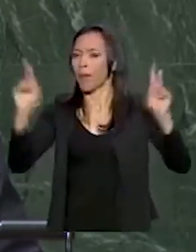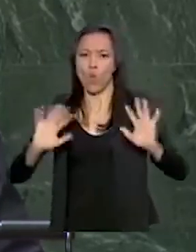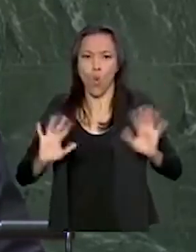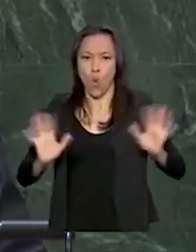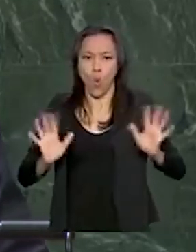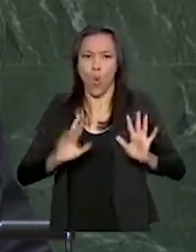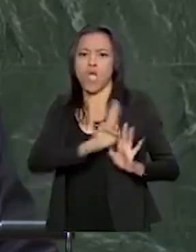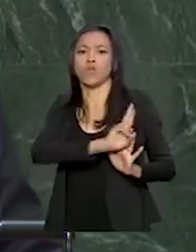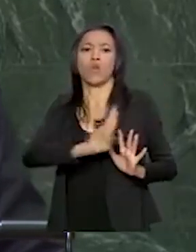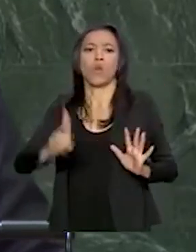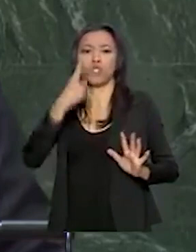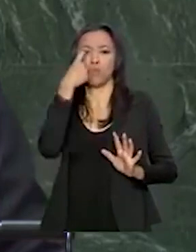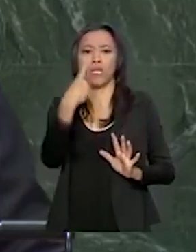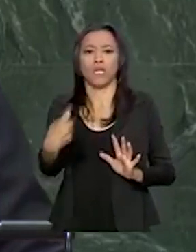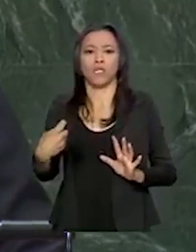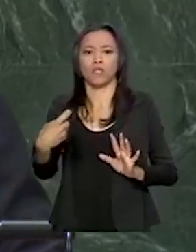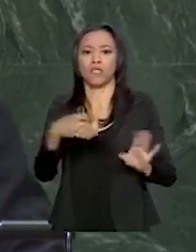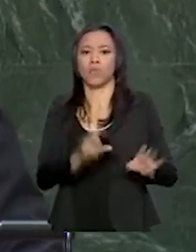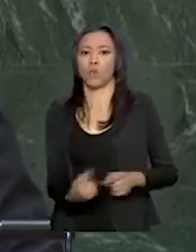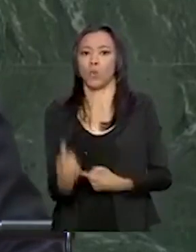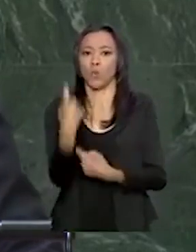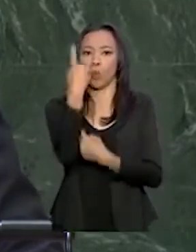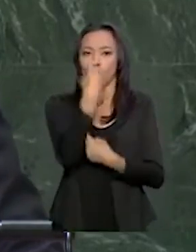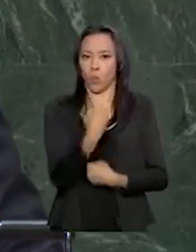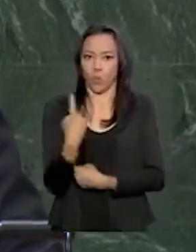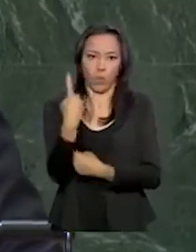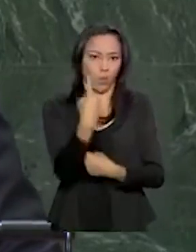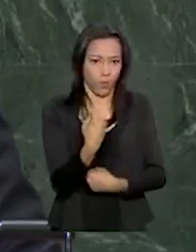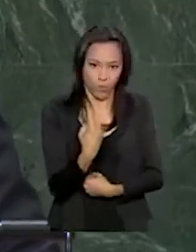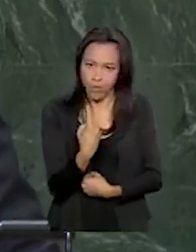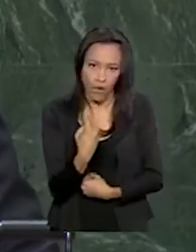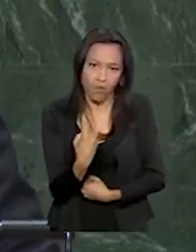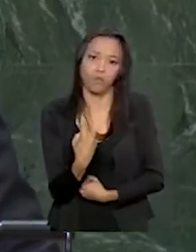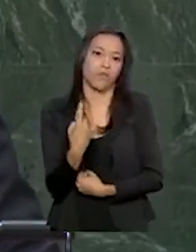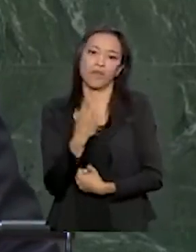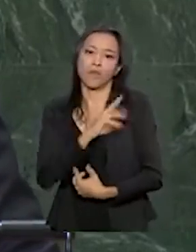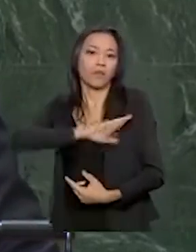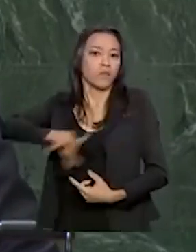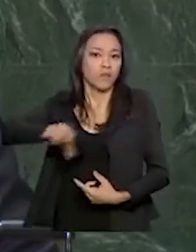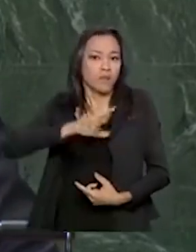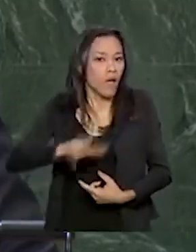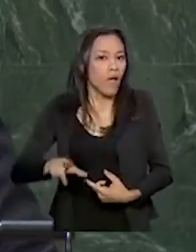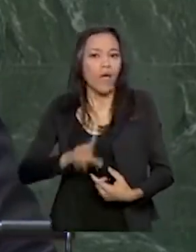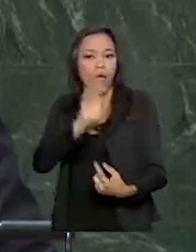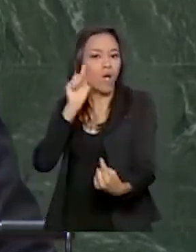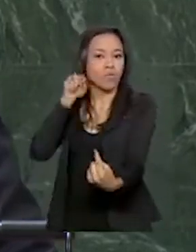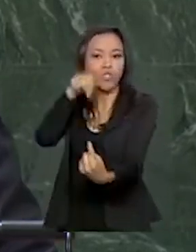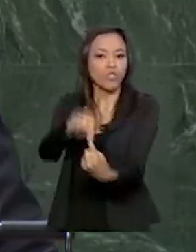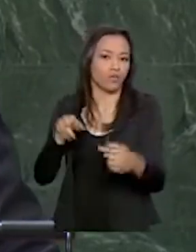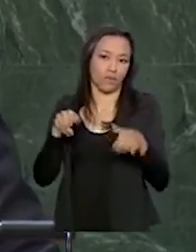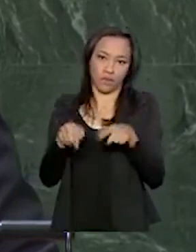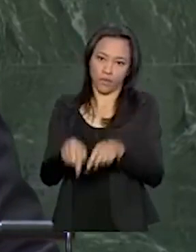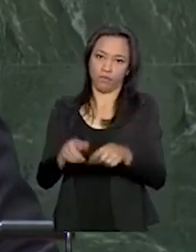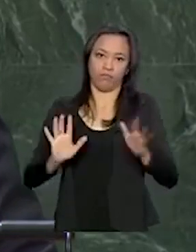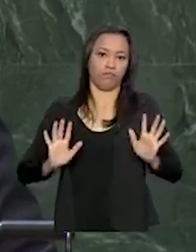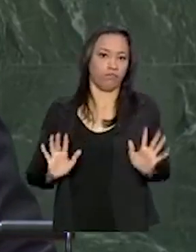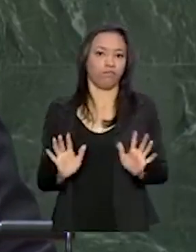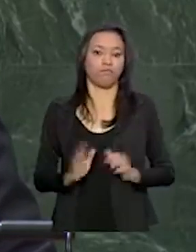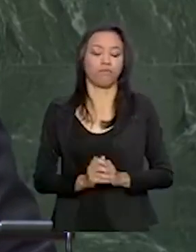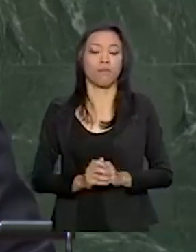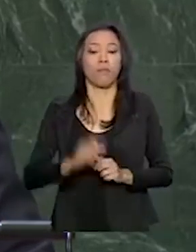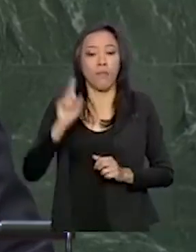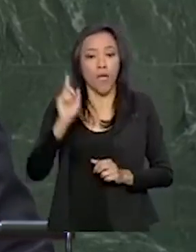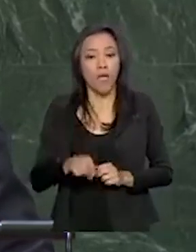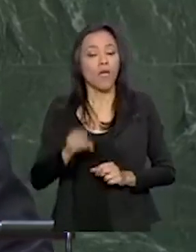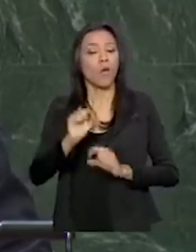um interesse global abstrato. Esta não é a organização do interesse global. É a